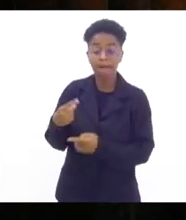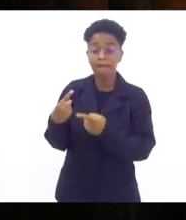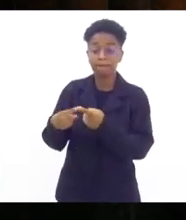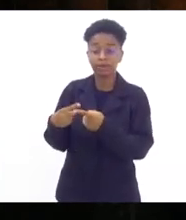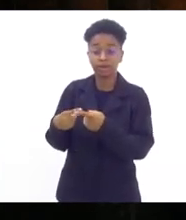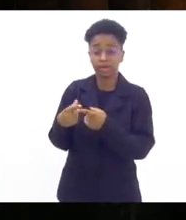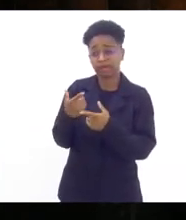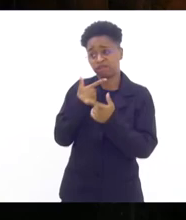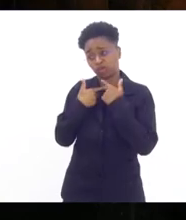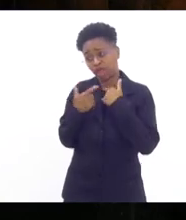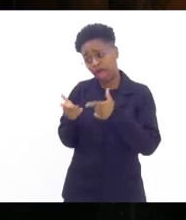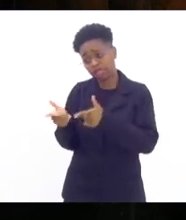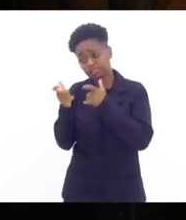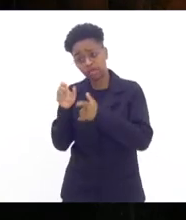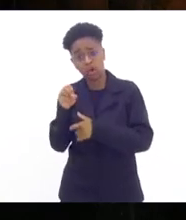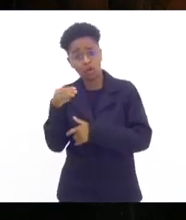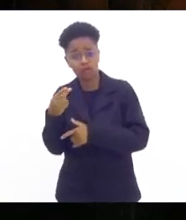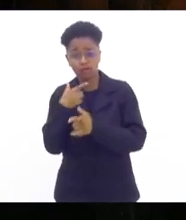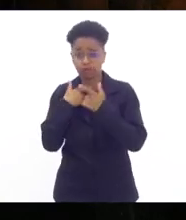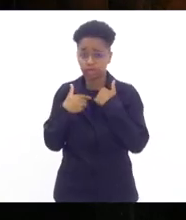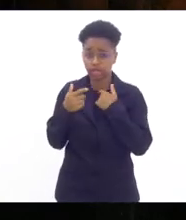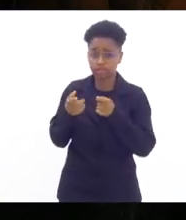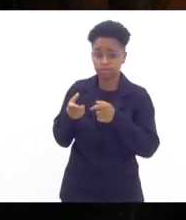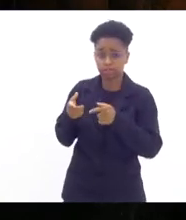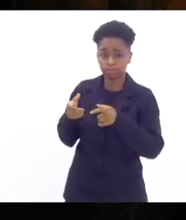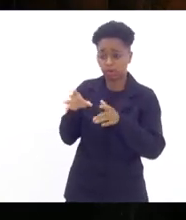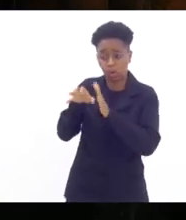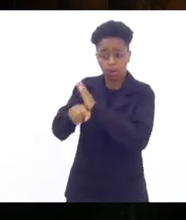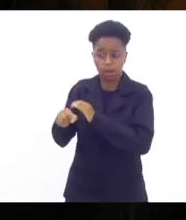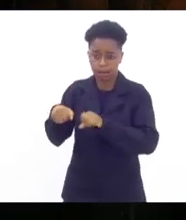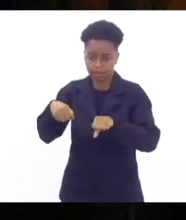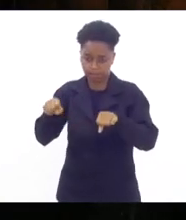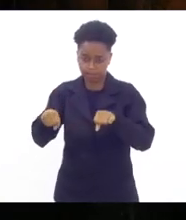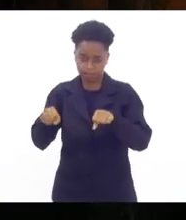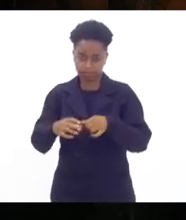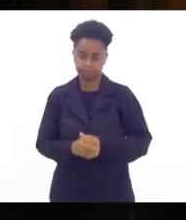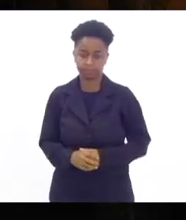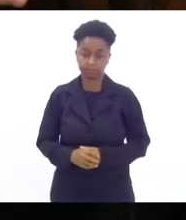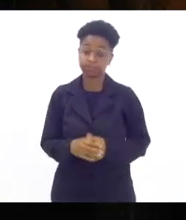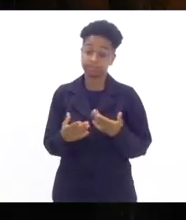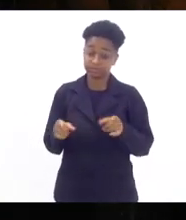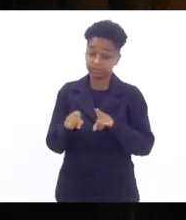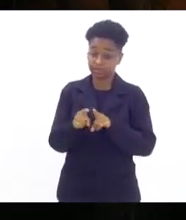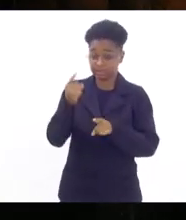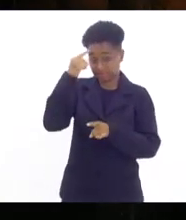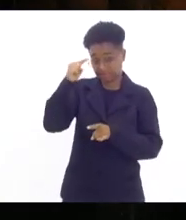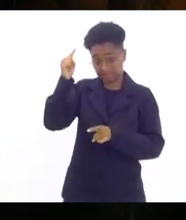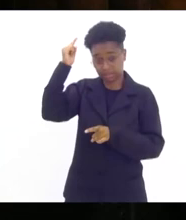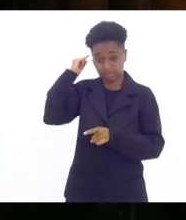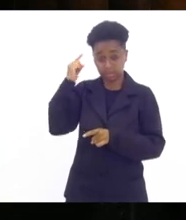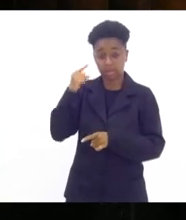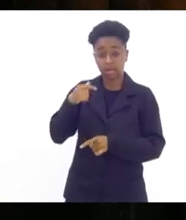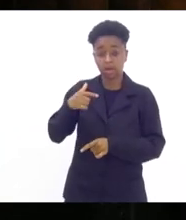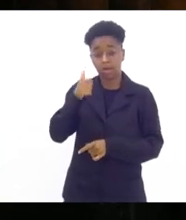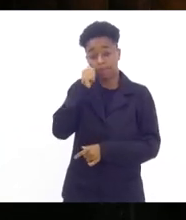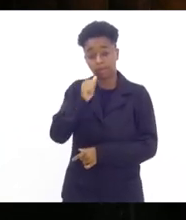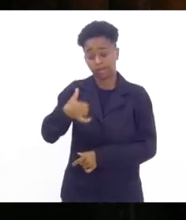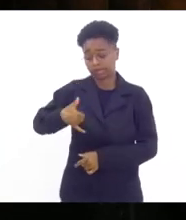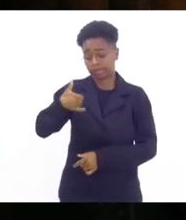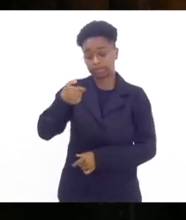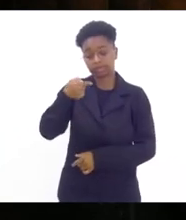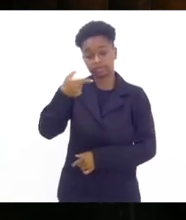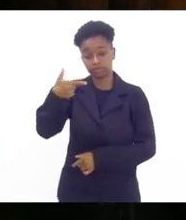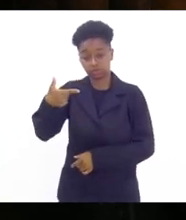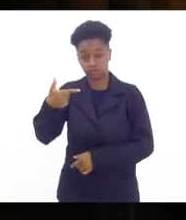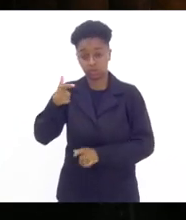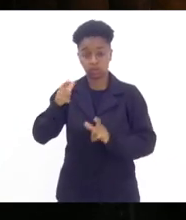assassinar ou queriam roubar a moto essa semana uma senhora de 72 anos em